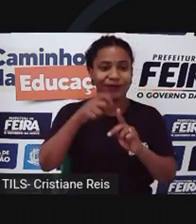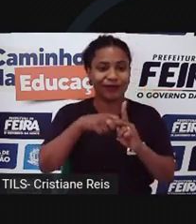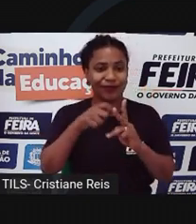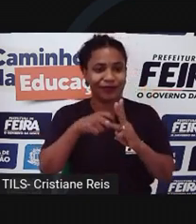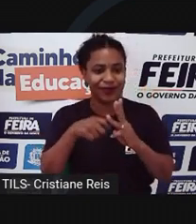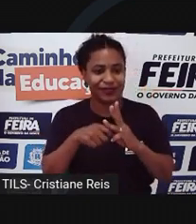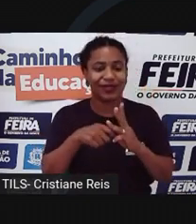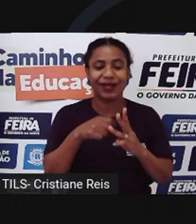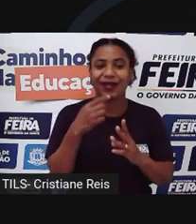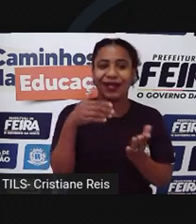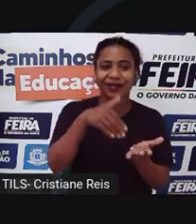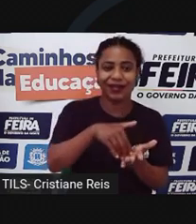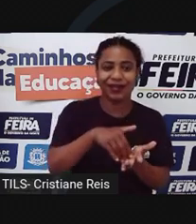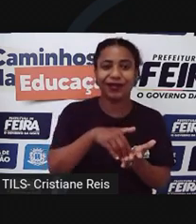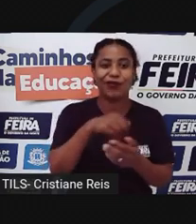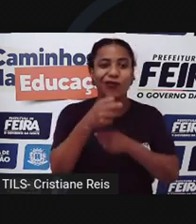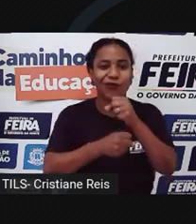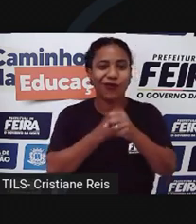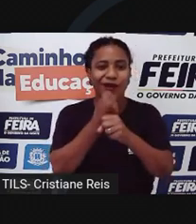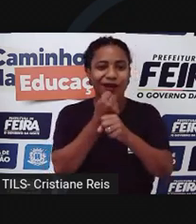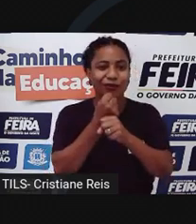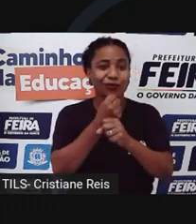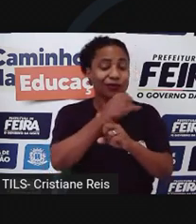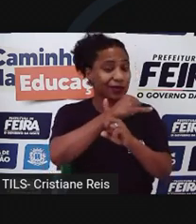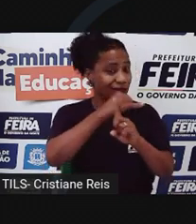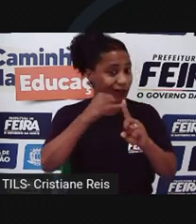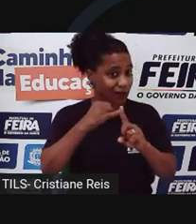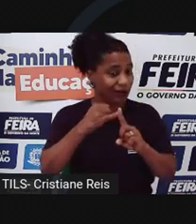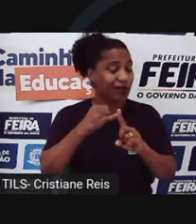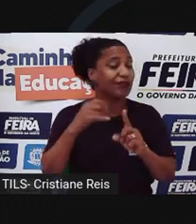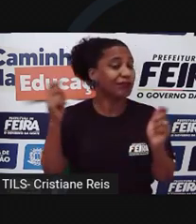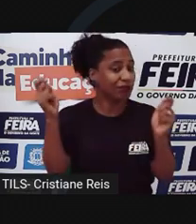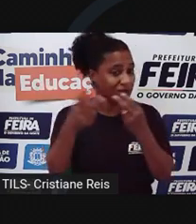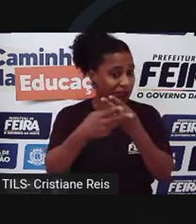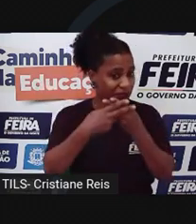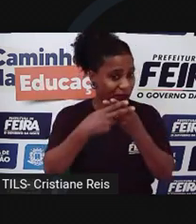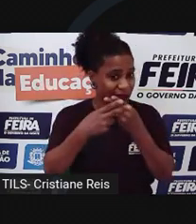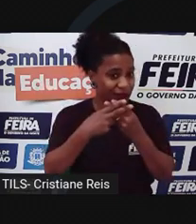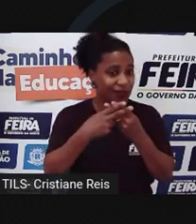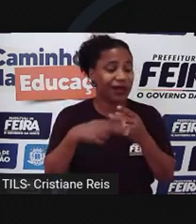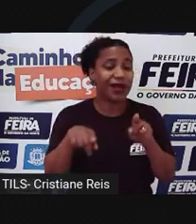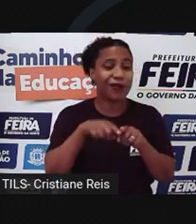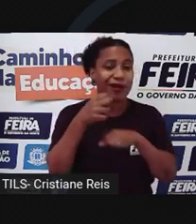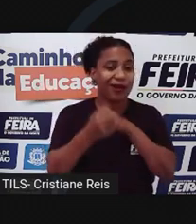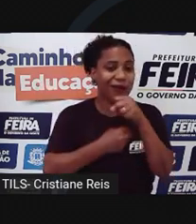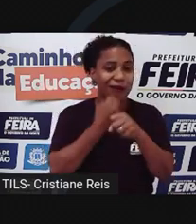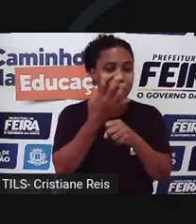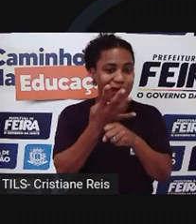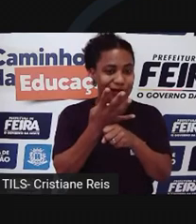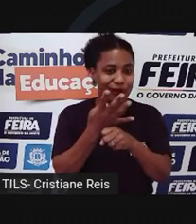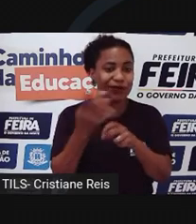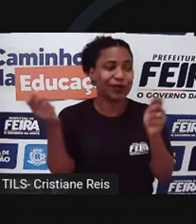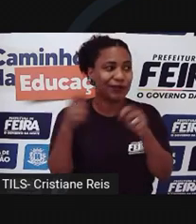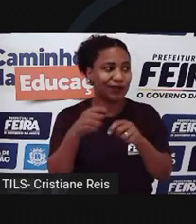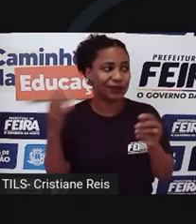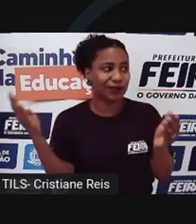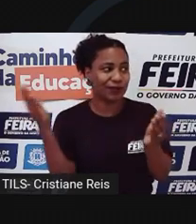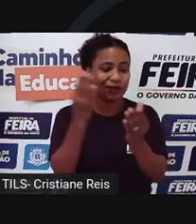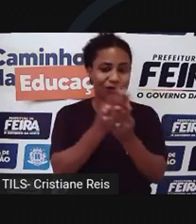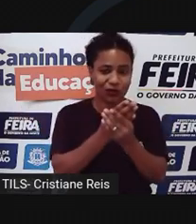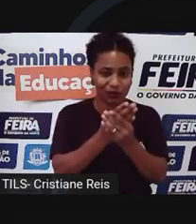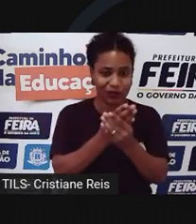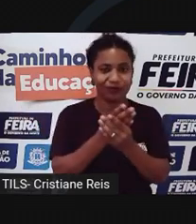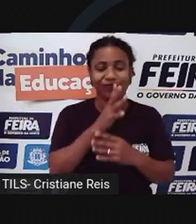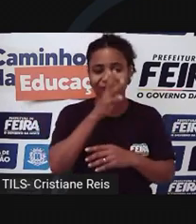ano e multa. Agora passa a ter pena de recusão de um a quatro anos e multa. O aumento de um terço a dois terços sem